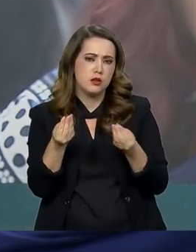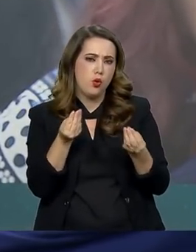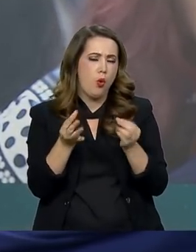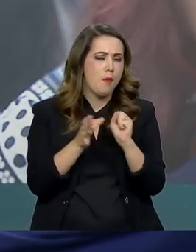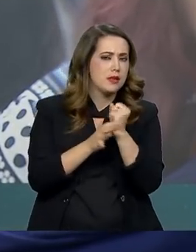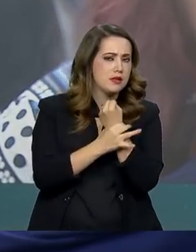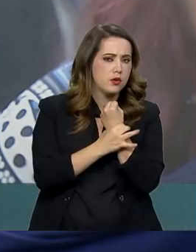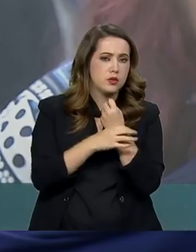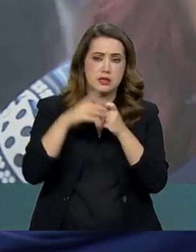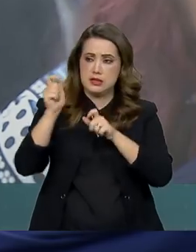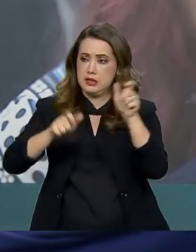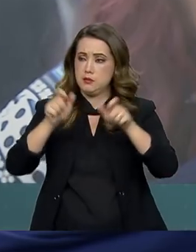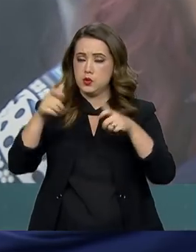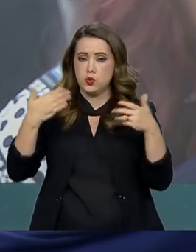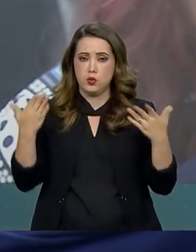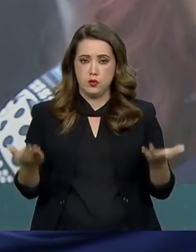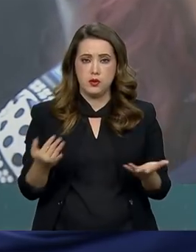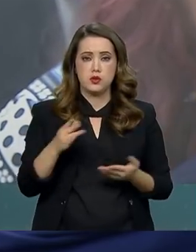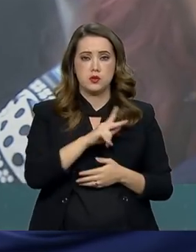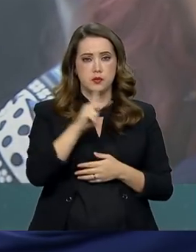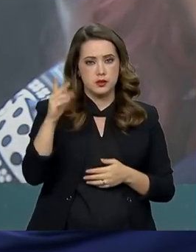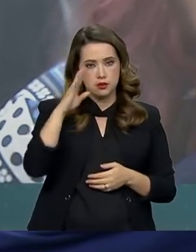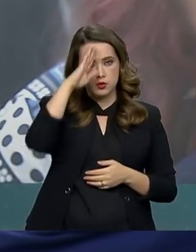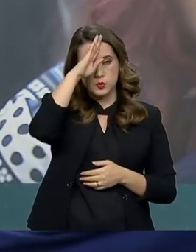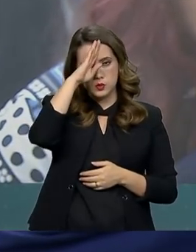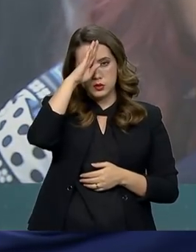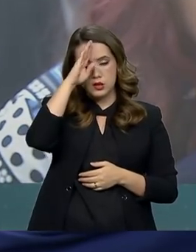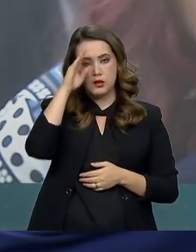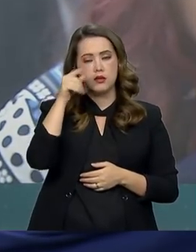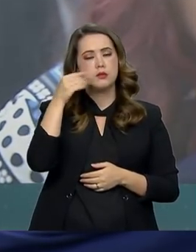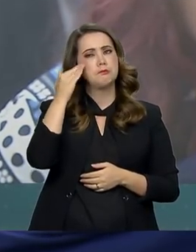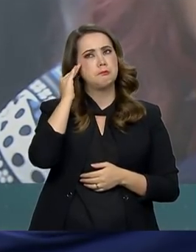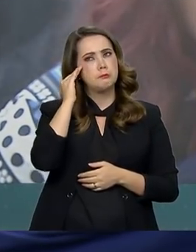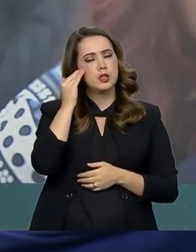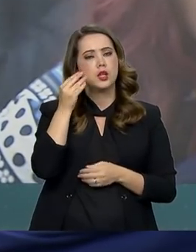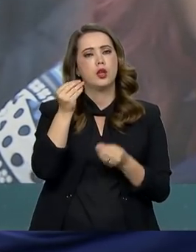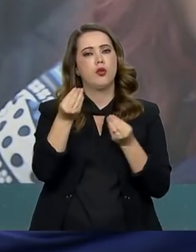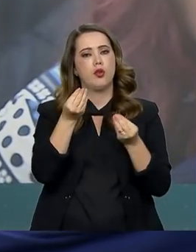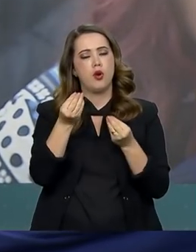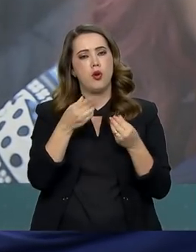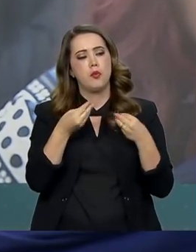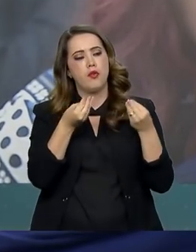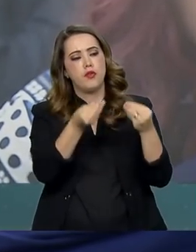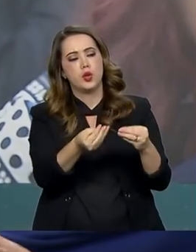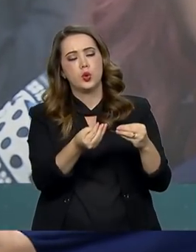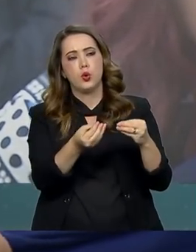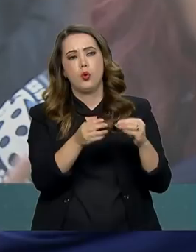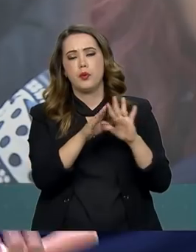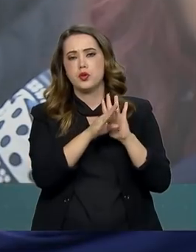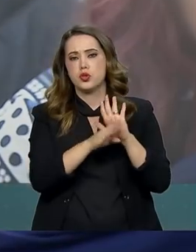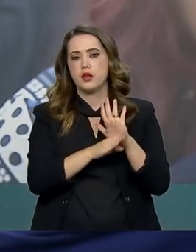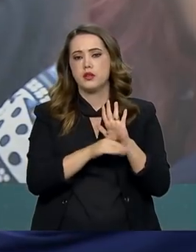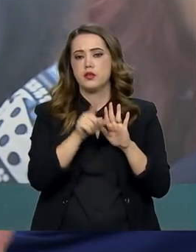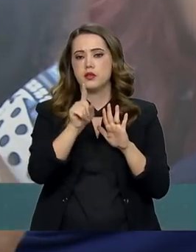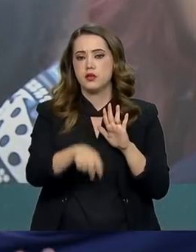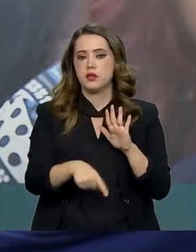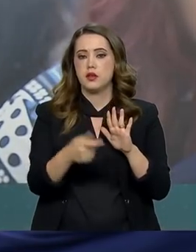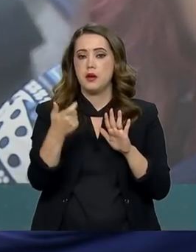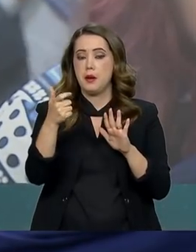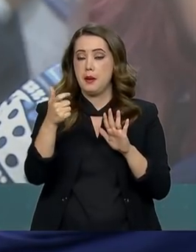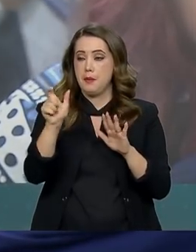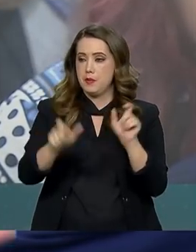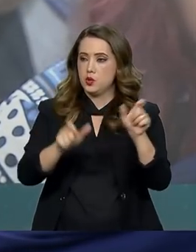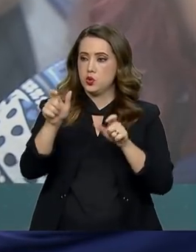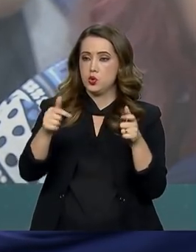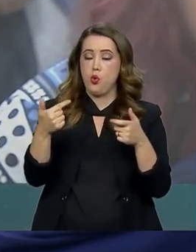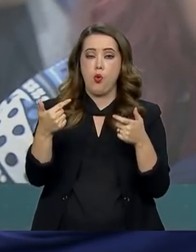segurança das pessoas. O próprio presidente Bolsonaro fez essa colocação quando ele entregou o projeto, que foi quem não dirige